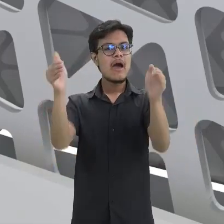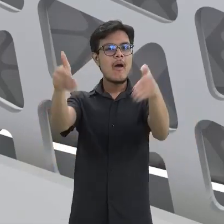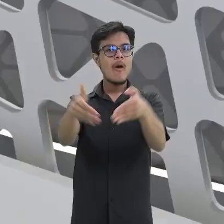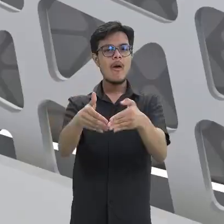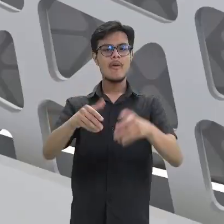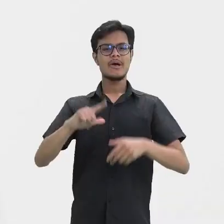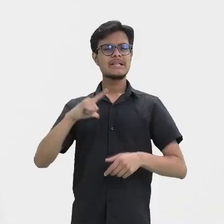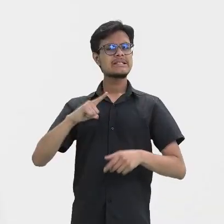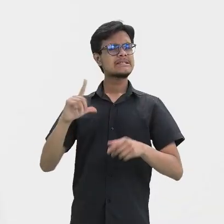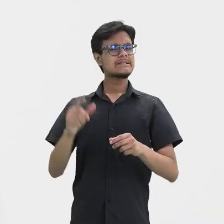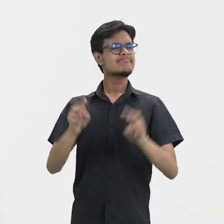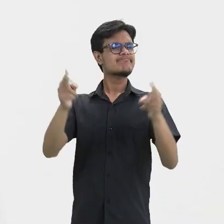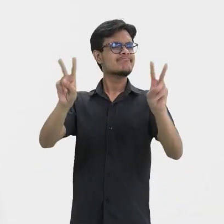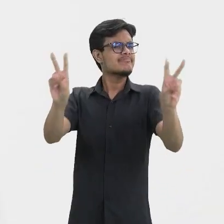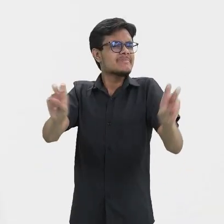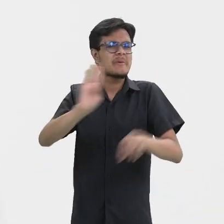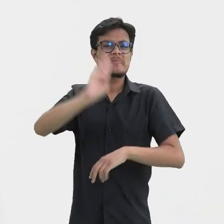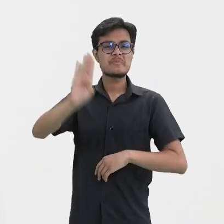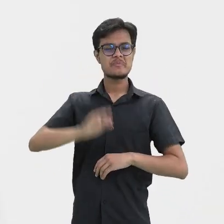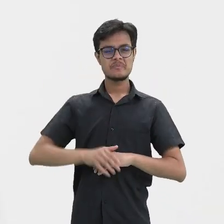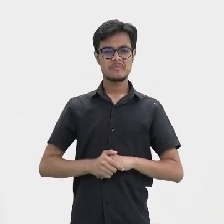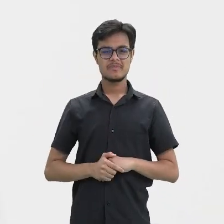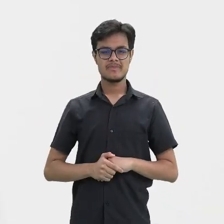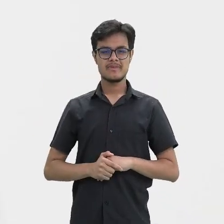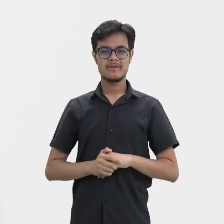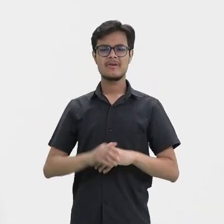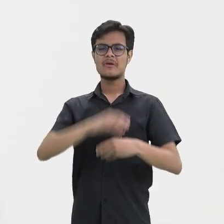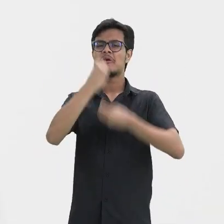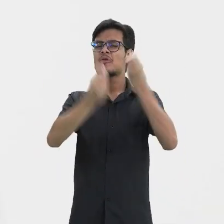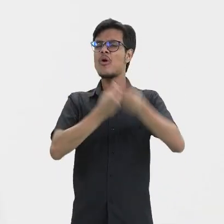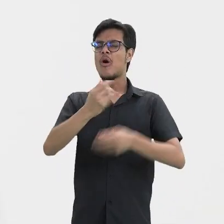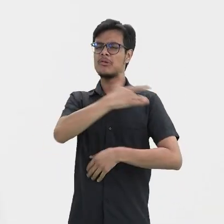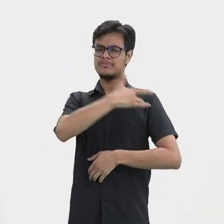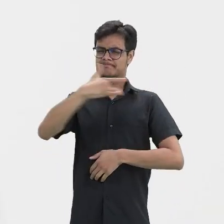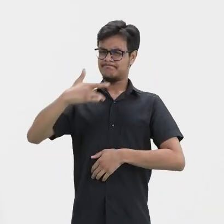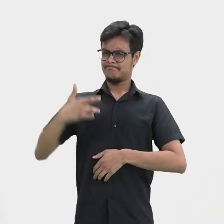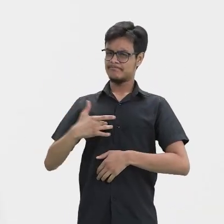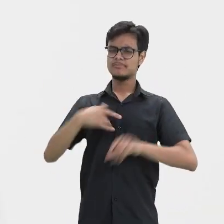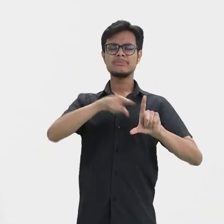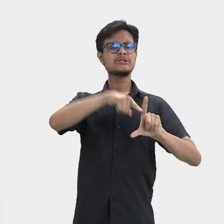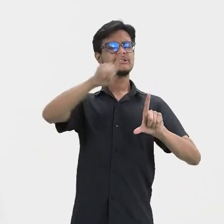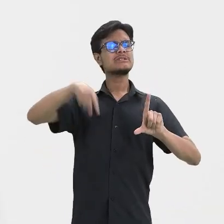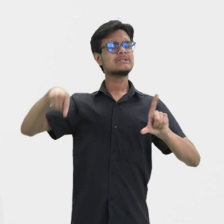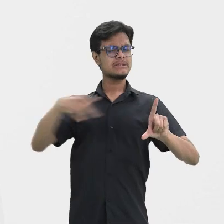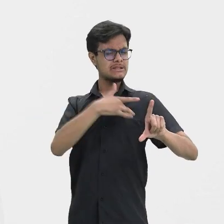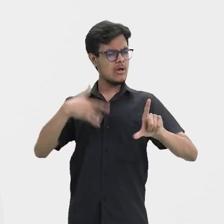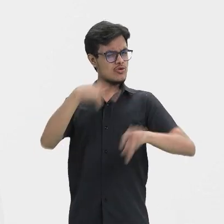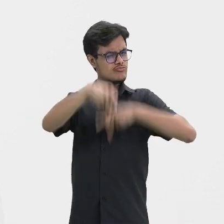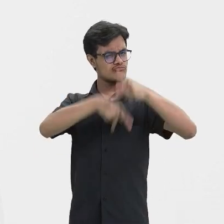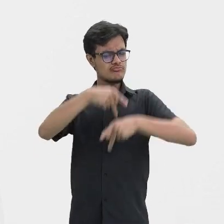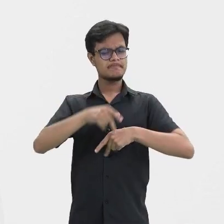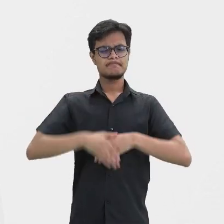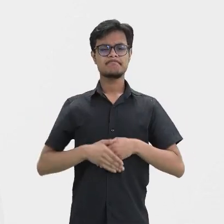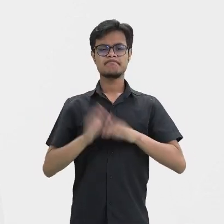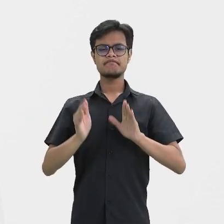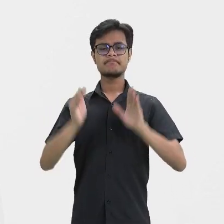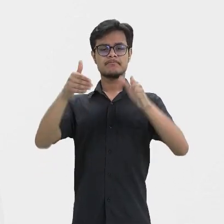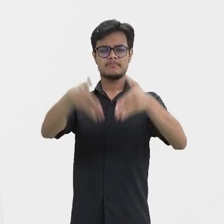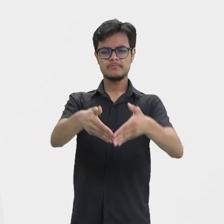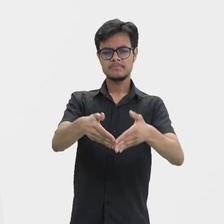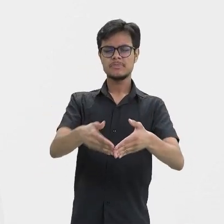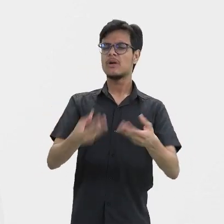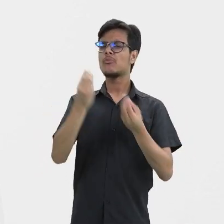vamos dar uma olhada no nosso objeto de conhecimento. A gente vai falar sobre programas e indicadores de saúde pública, especificamente a gente